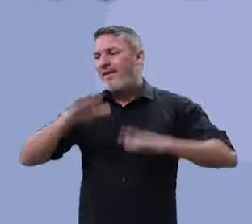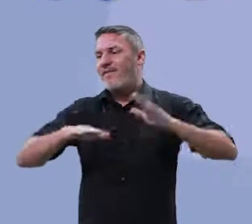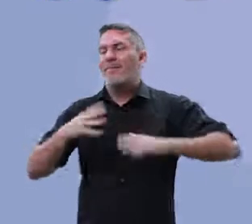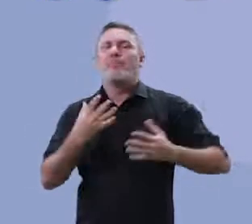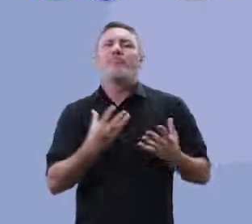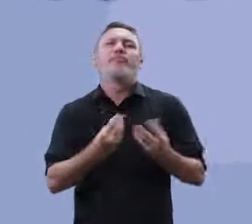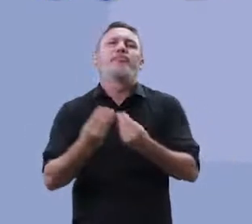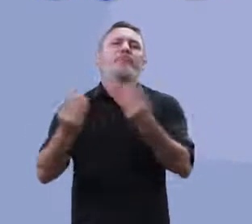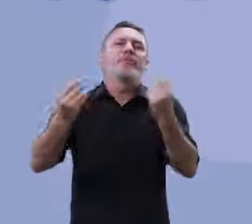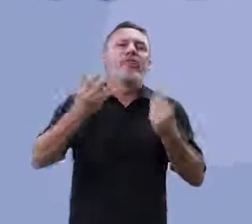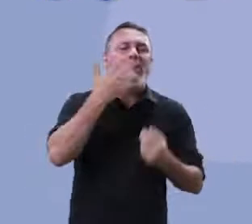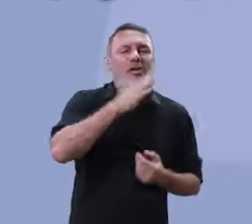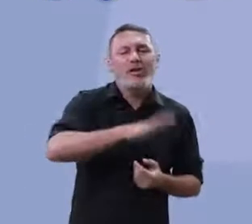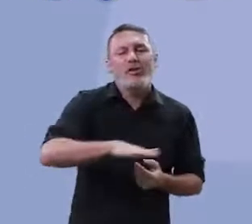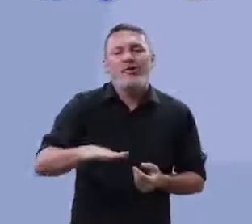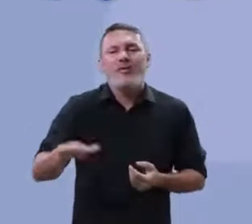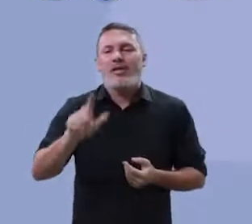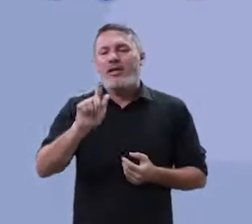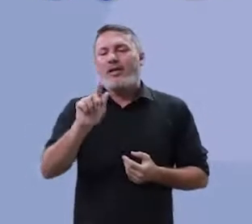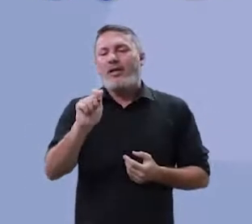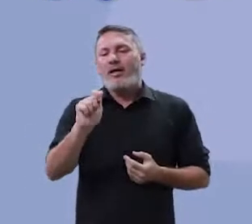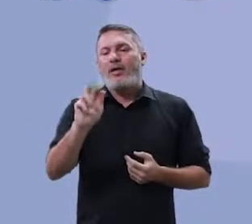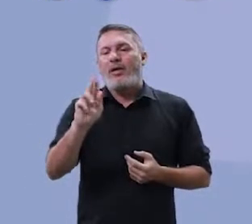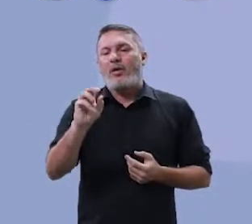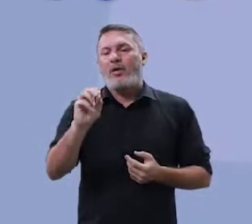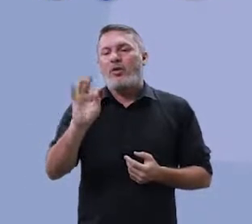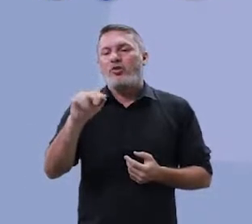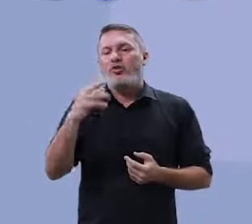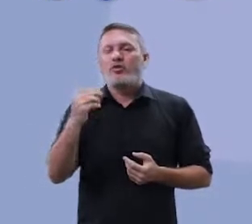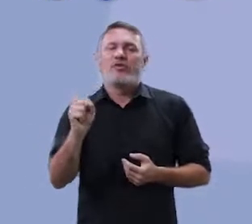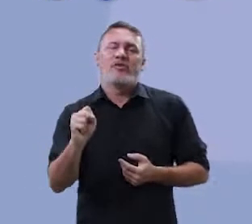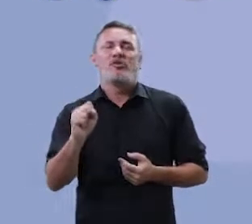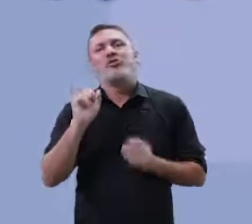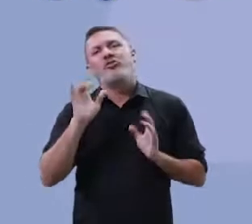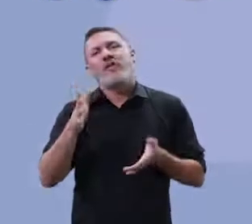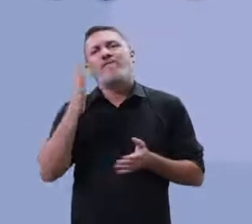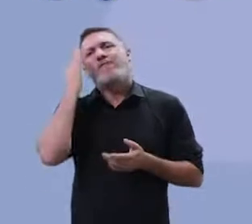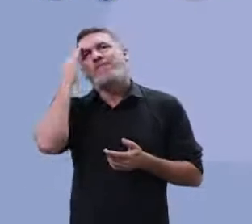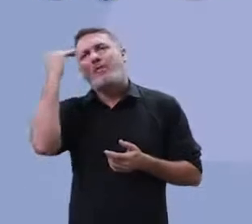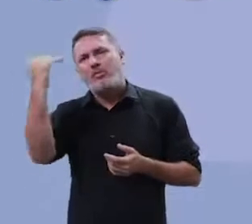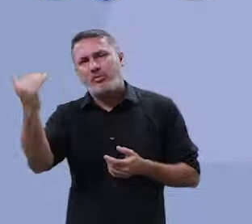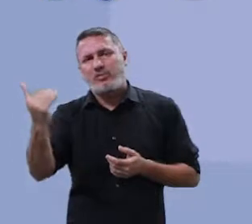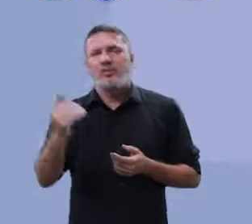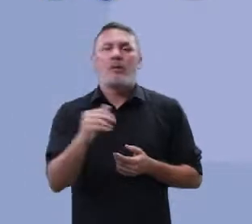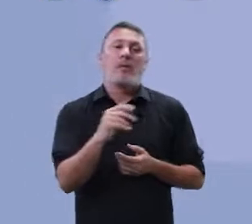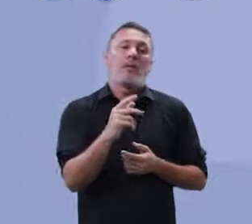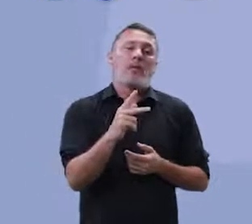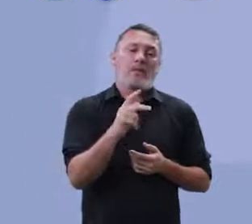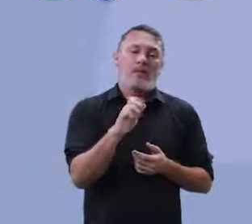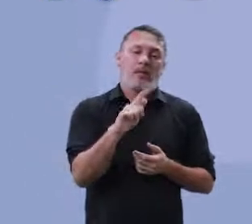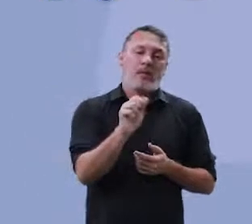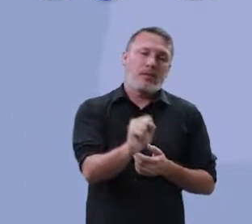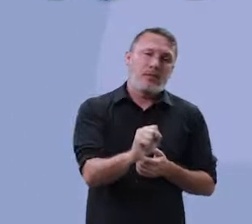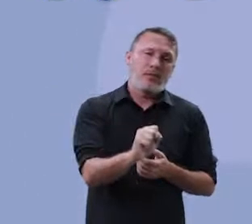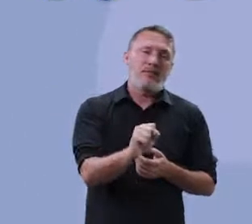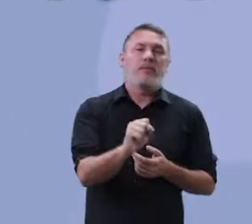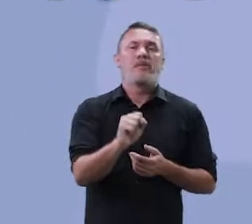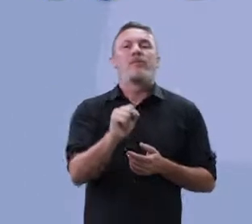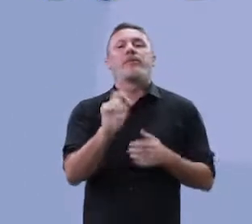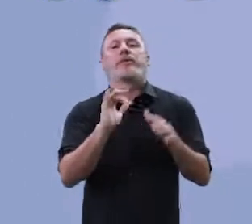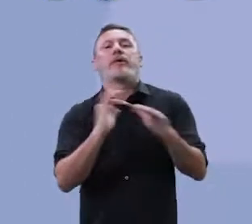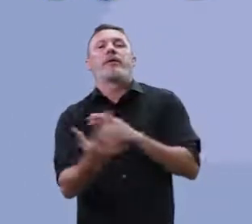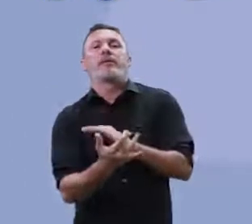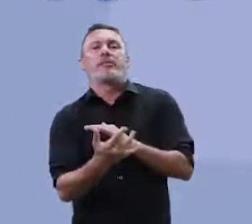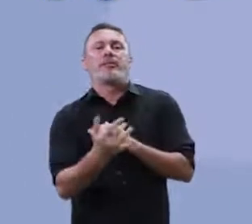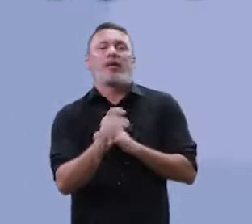Muitos garotinhos, muitos garotinhos já são bastante famosinhos. Pelas, as,